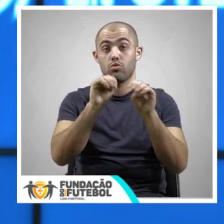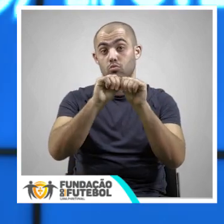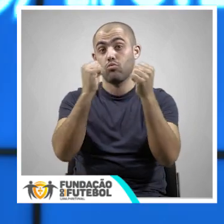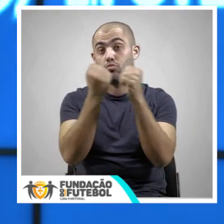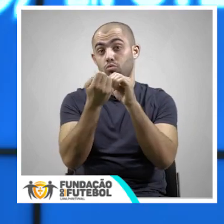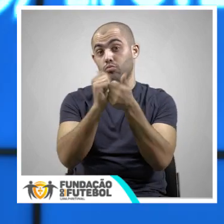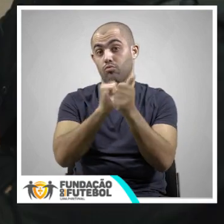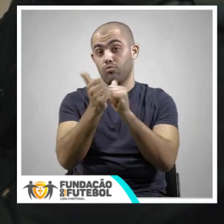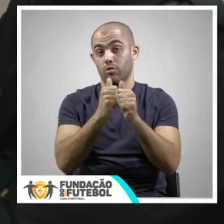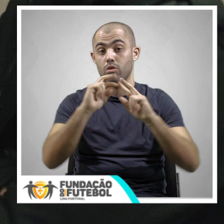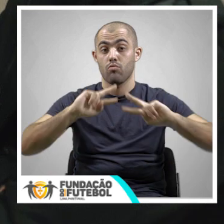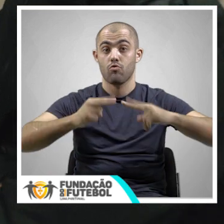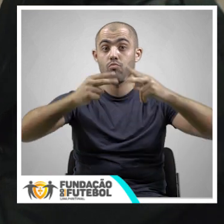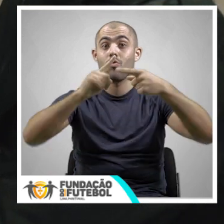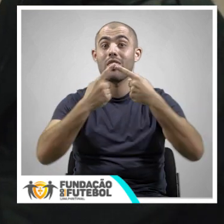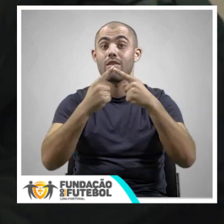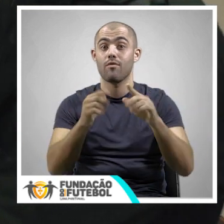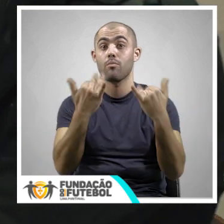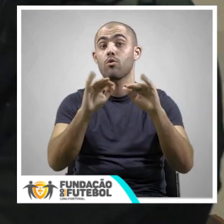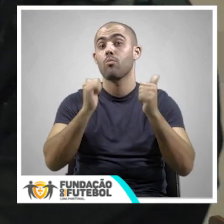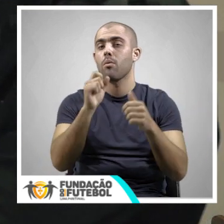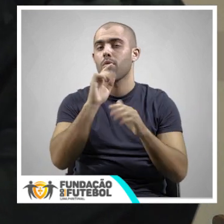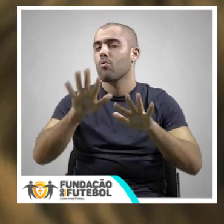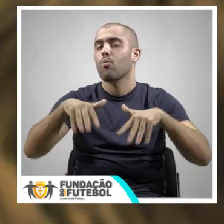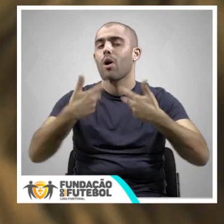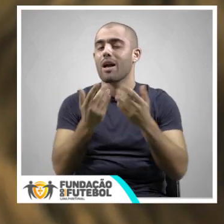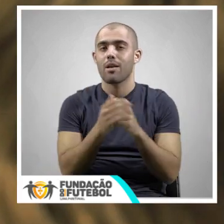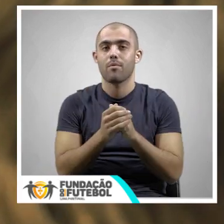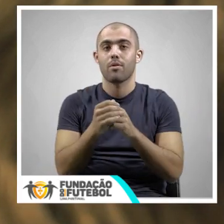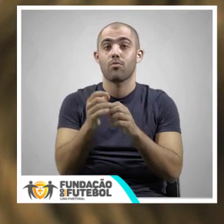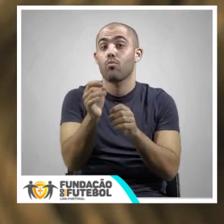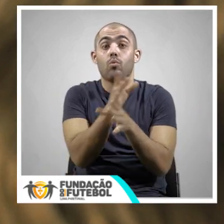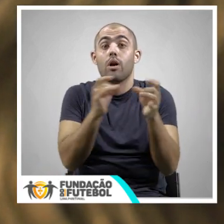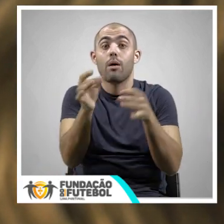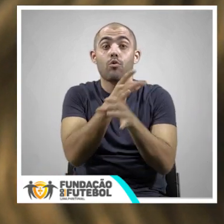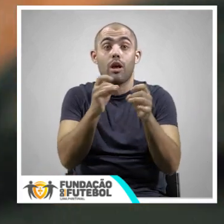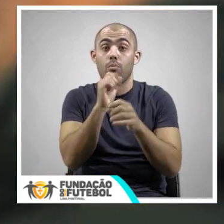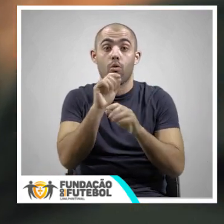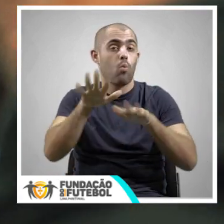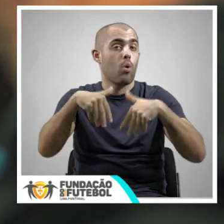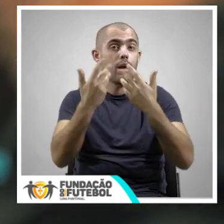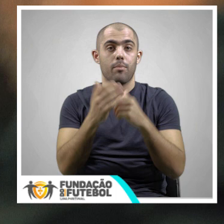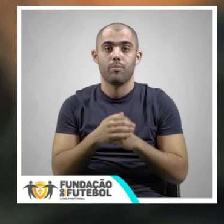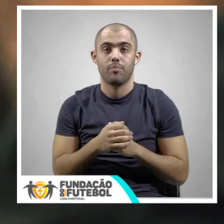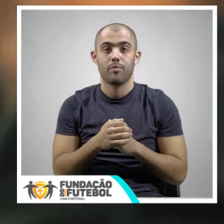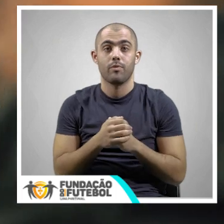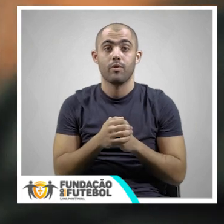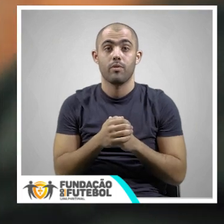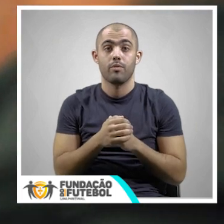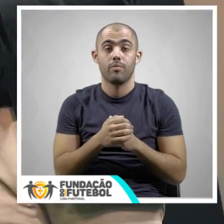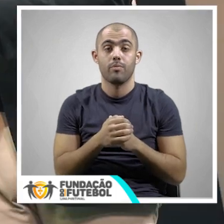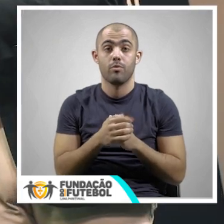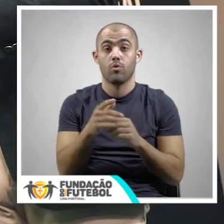duas sociedades desportivas de escalões diferentes, mas que provam que fazer o bem pode ser feito em união, independentemente da divisão em que estão as